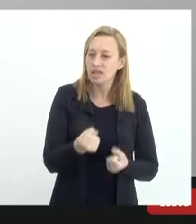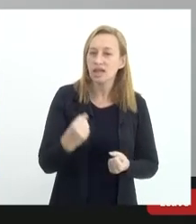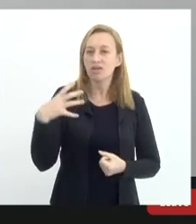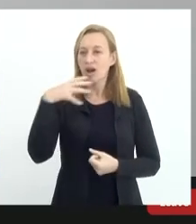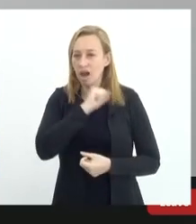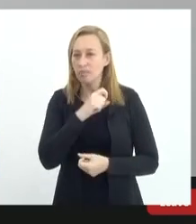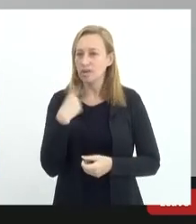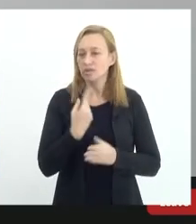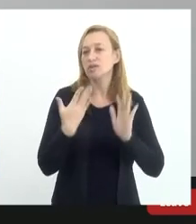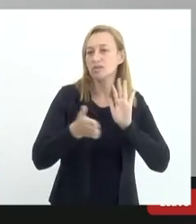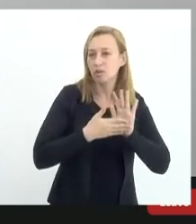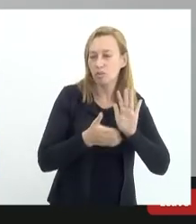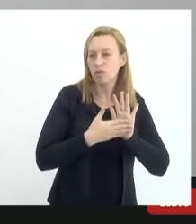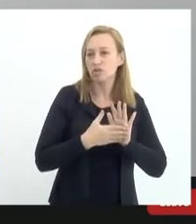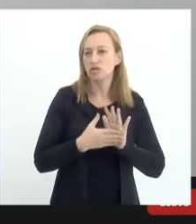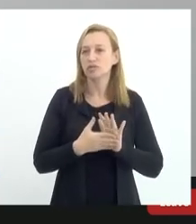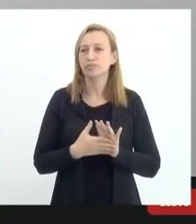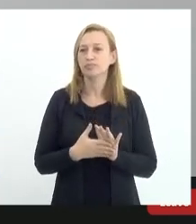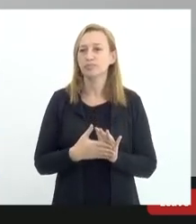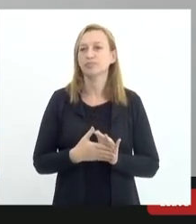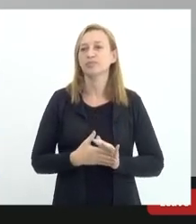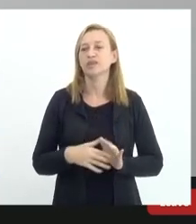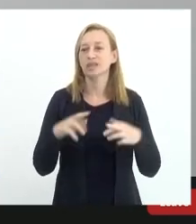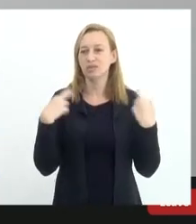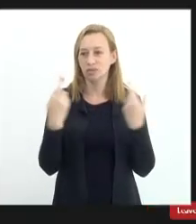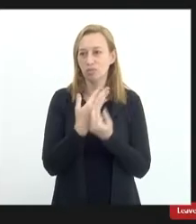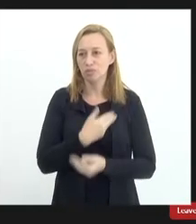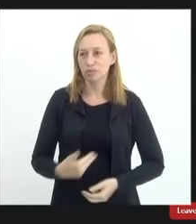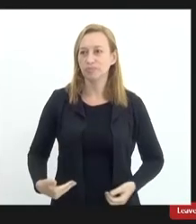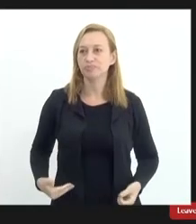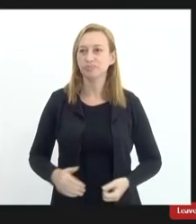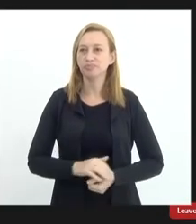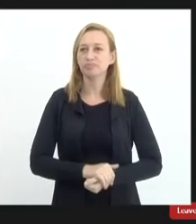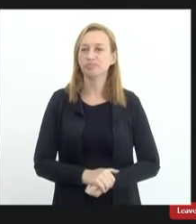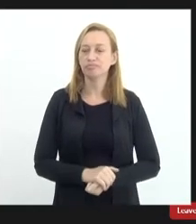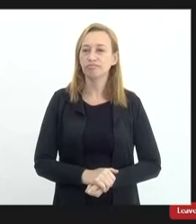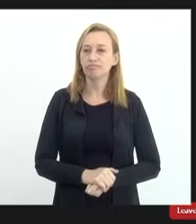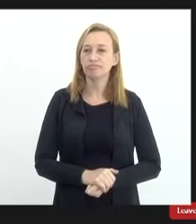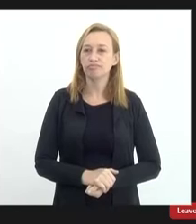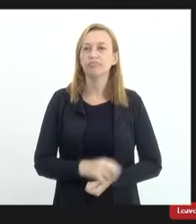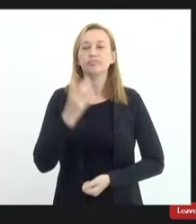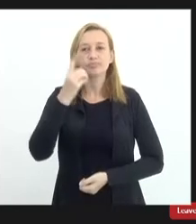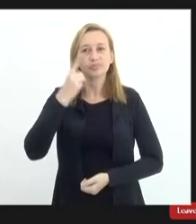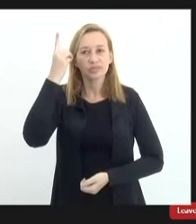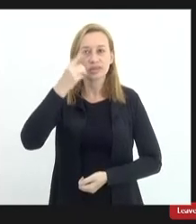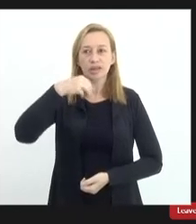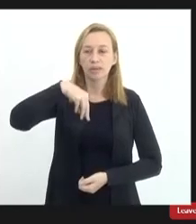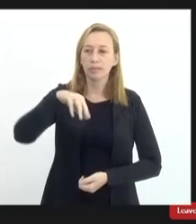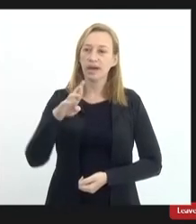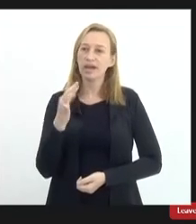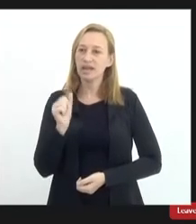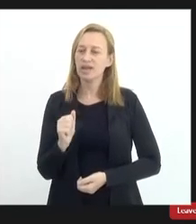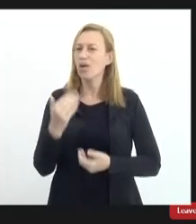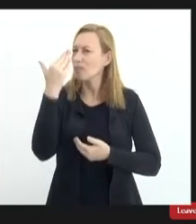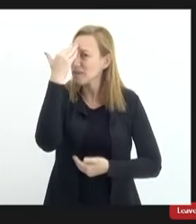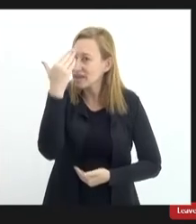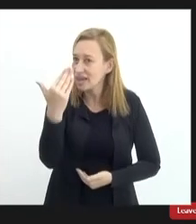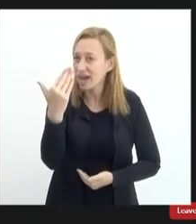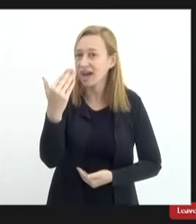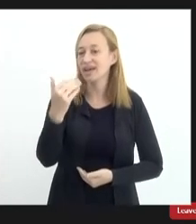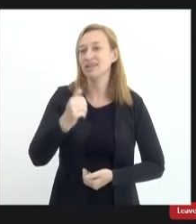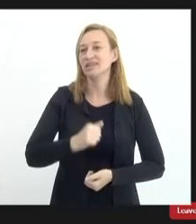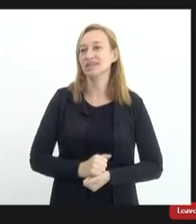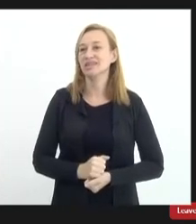a nossa proposta para realizar essa audiência pública doutora Maria Augusta obrigada doutora Maria